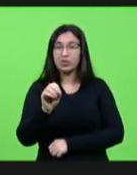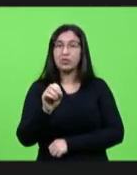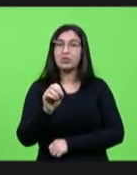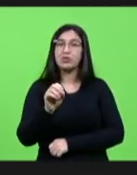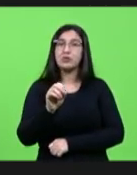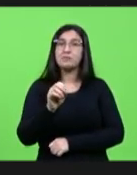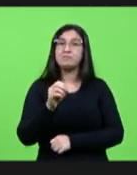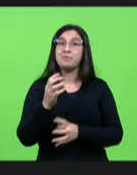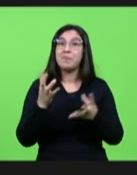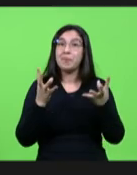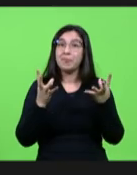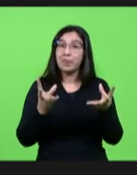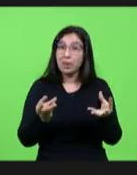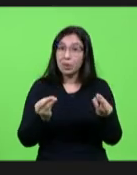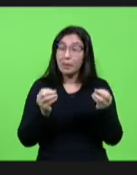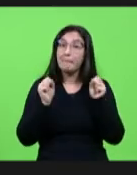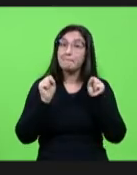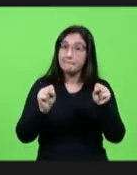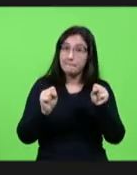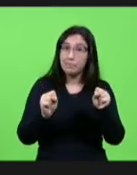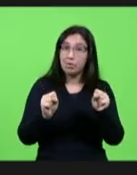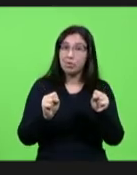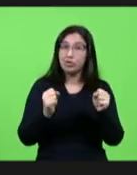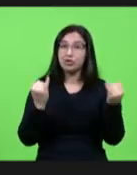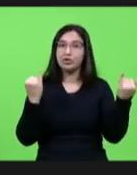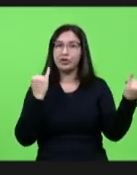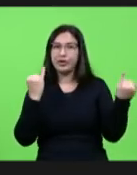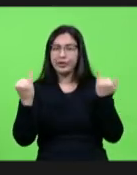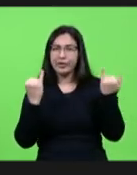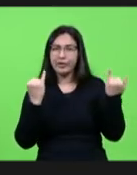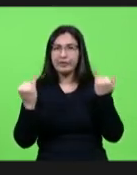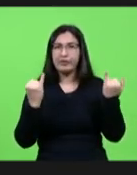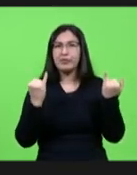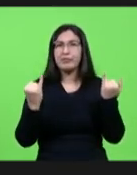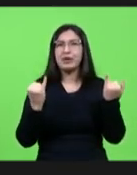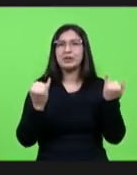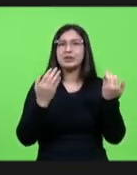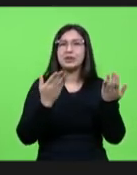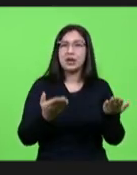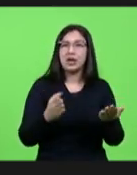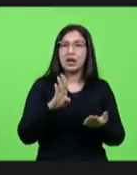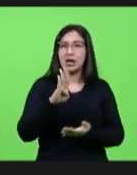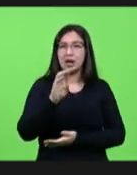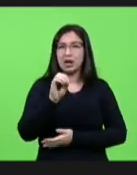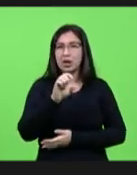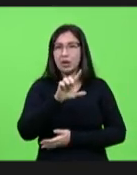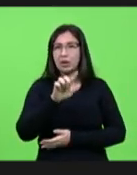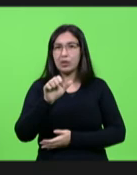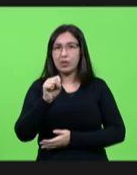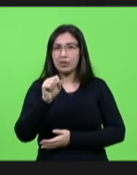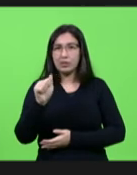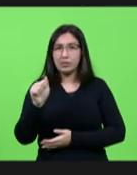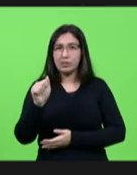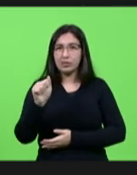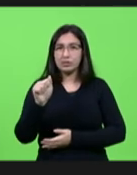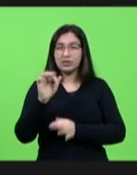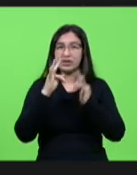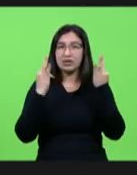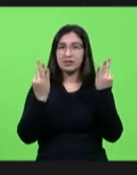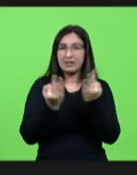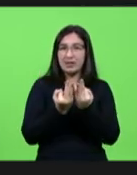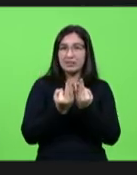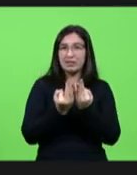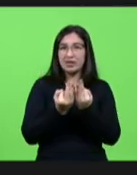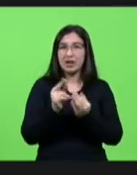de se informatizar o bolsa da família através de aplicativo